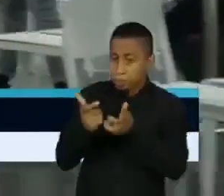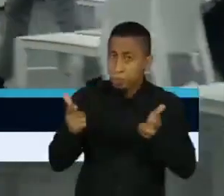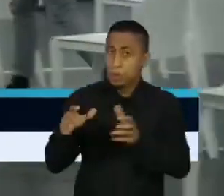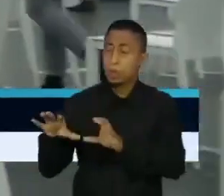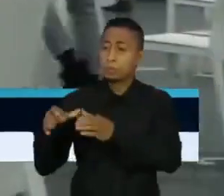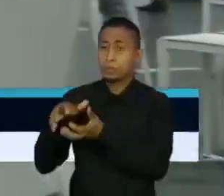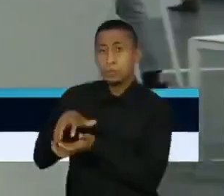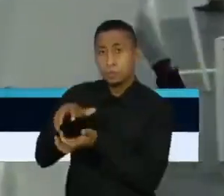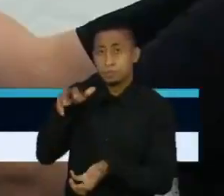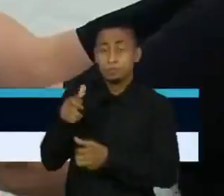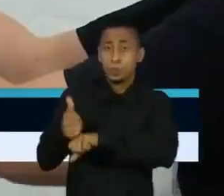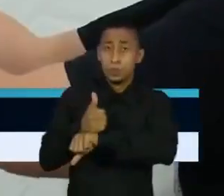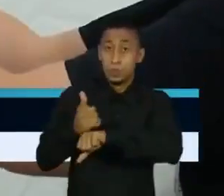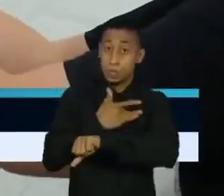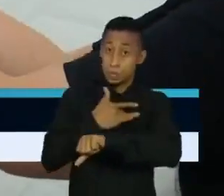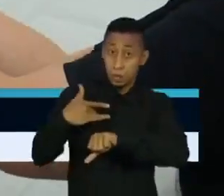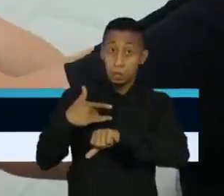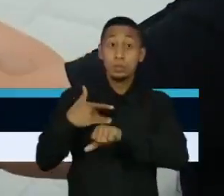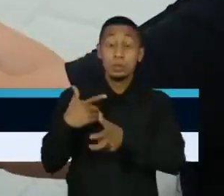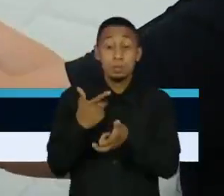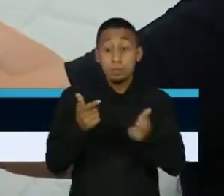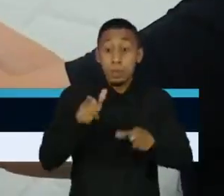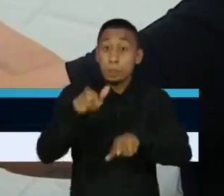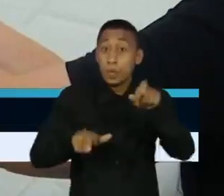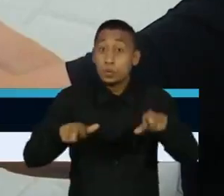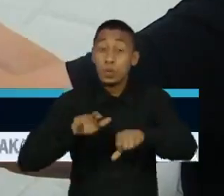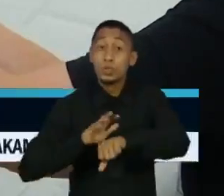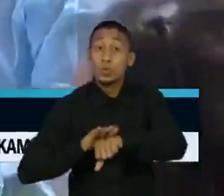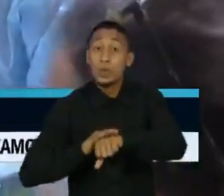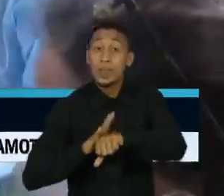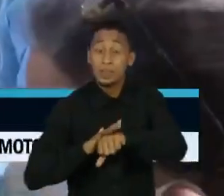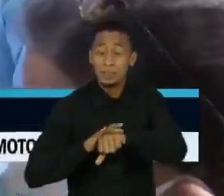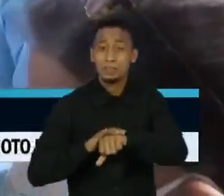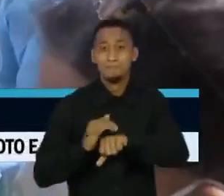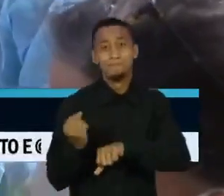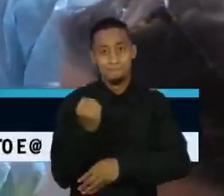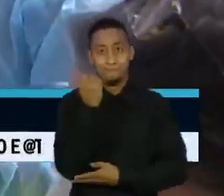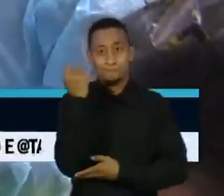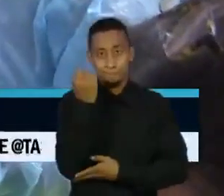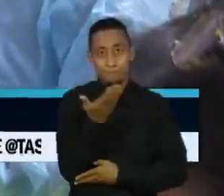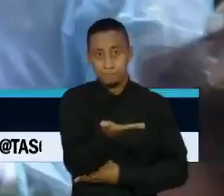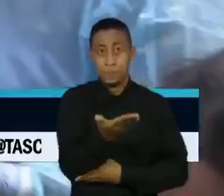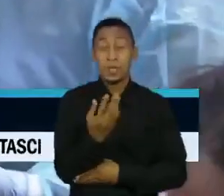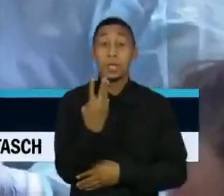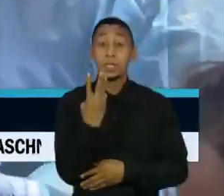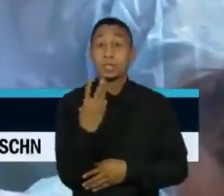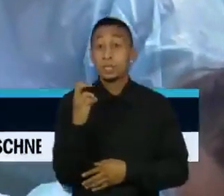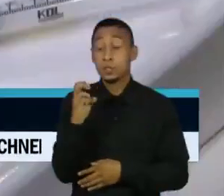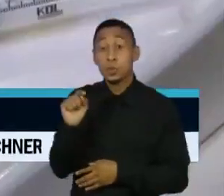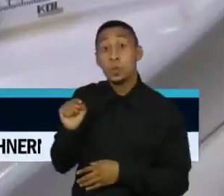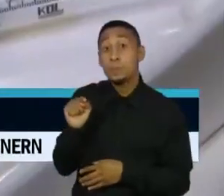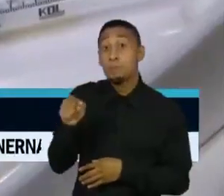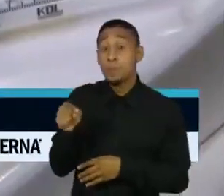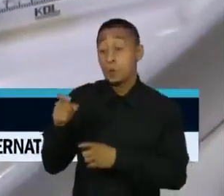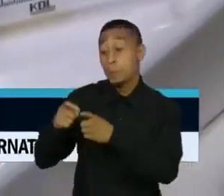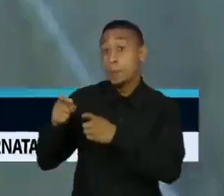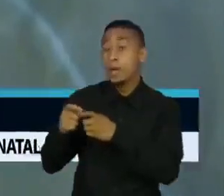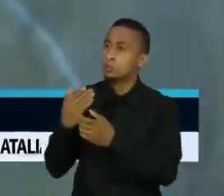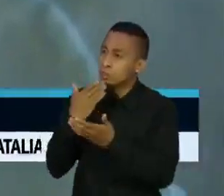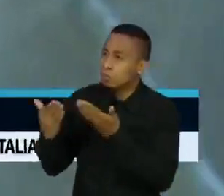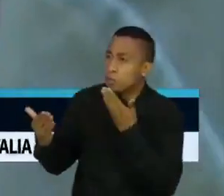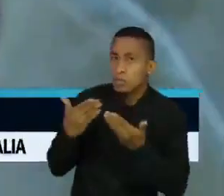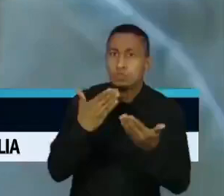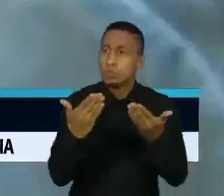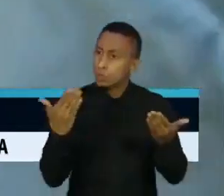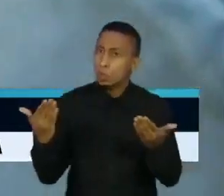idosos, profissionais de saúde e pessoas com doenças pré-existentes. Cerca de 35 mil médicos já fizeram pedidos para